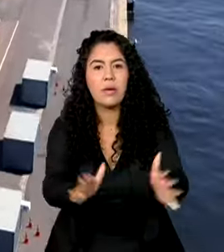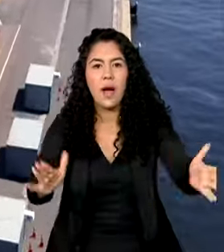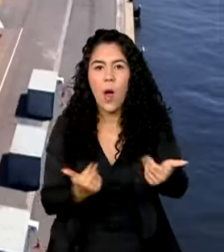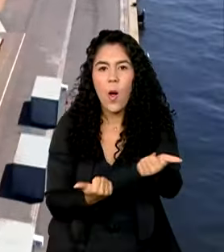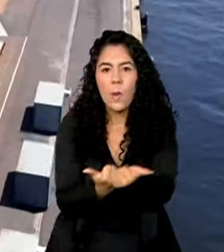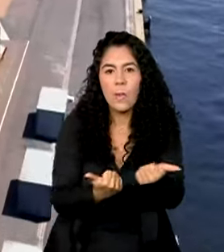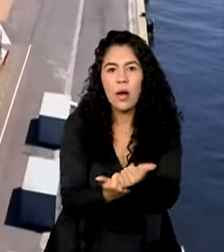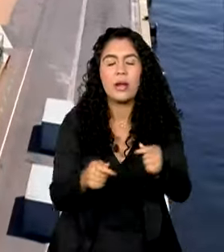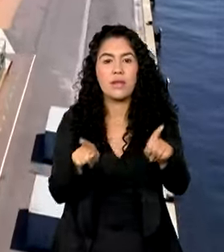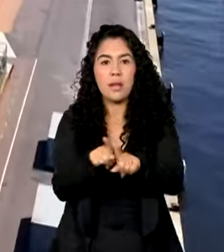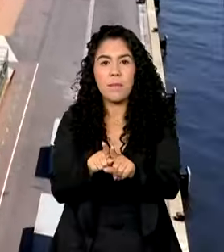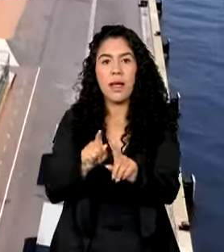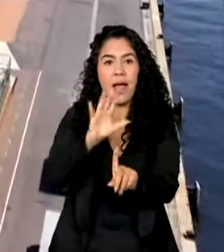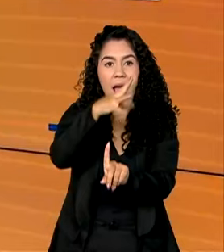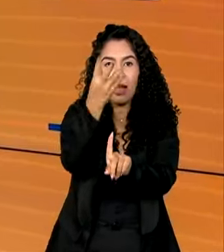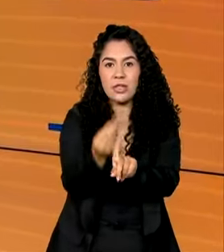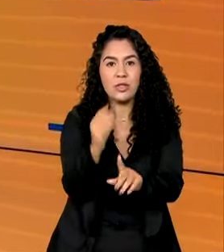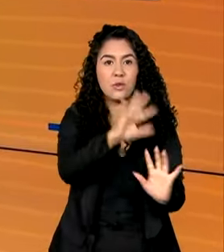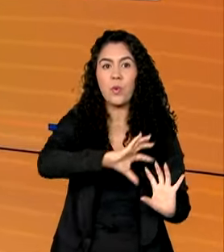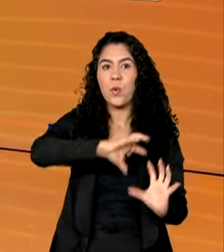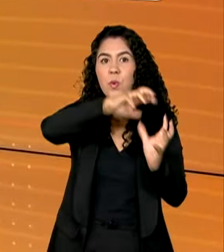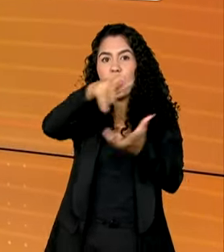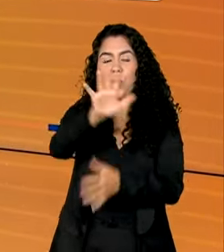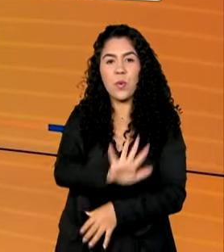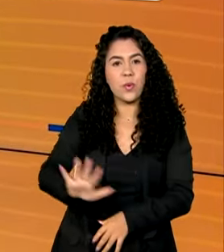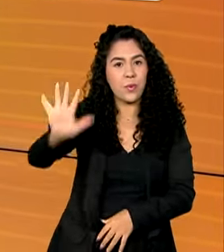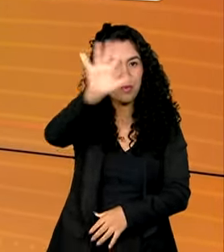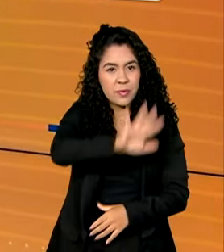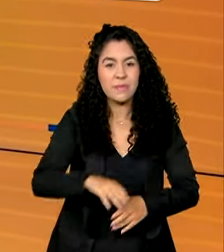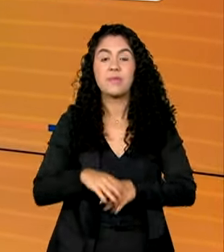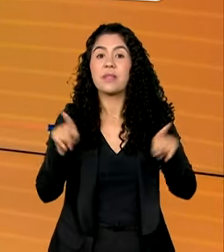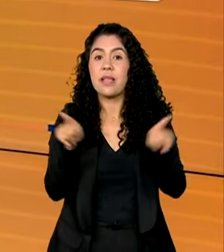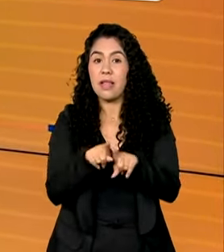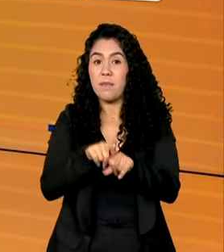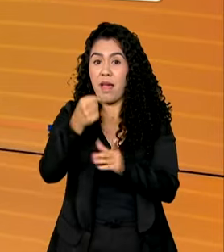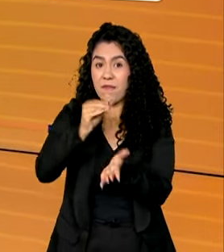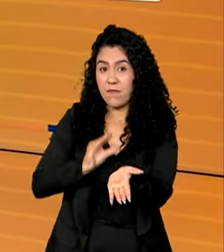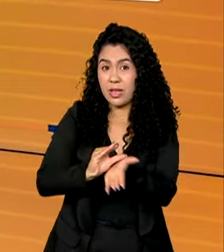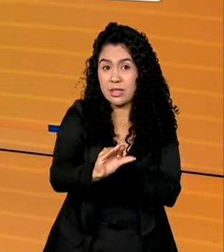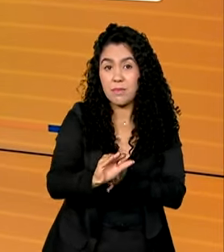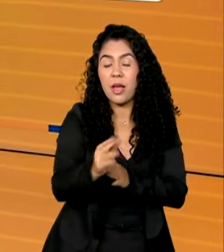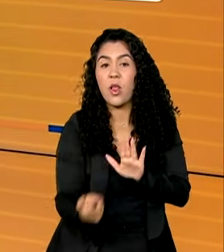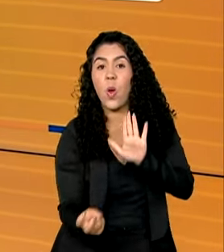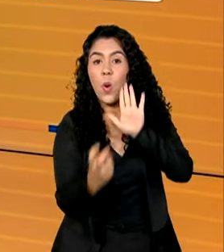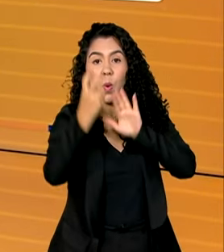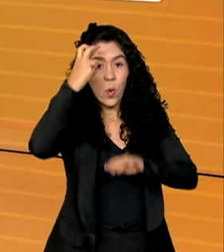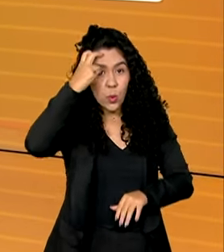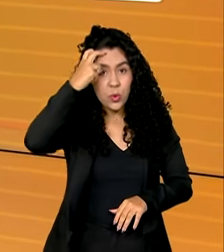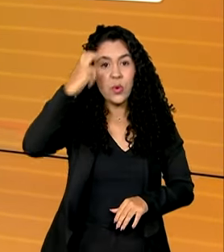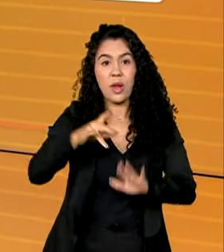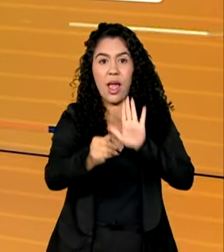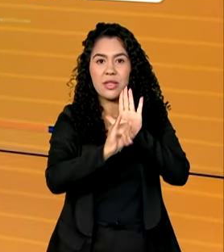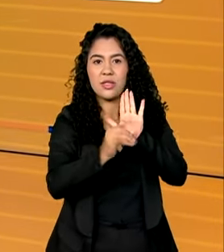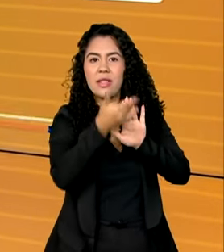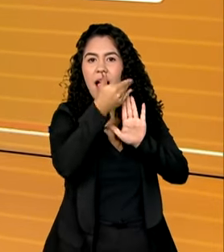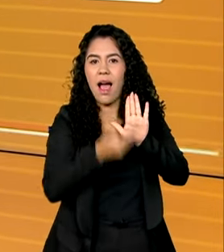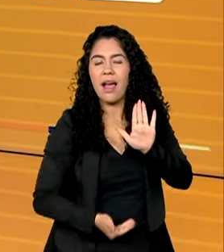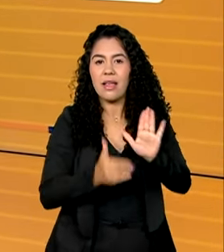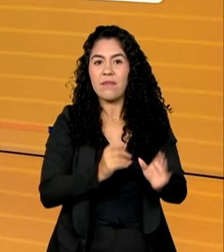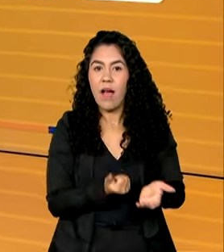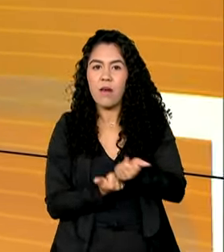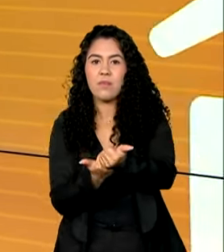atender artistas do mundo todo. Mais investimentos em cultura, Edital vai contemplar 811